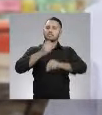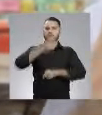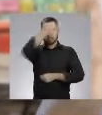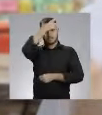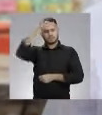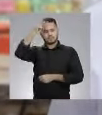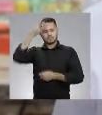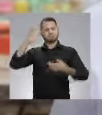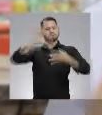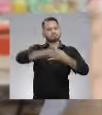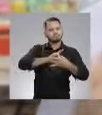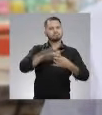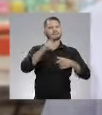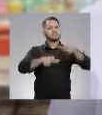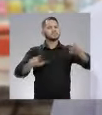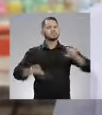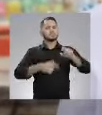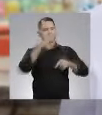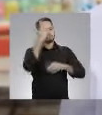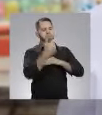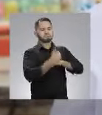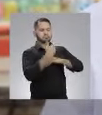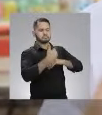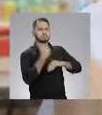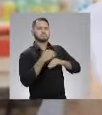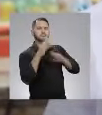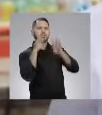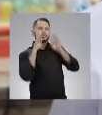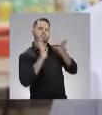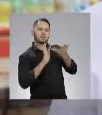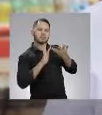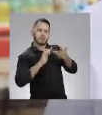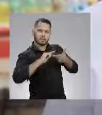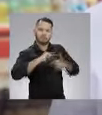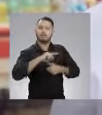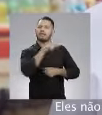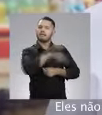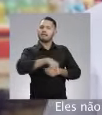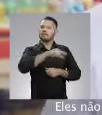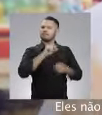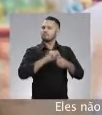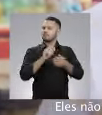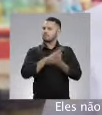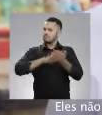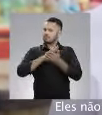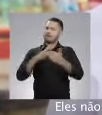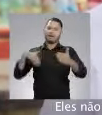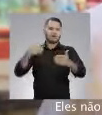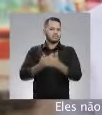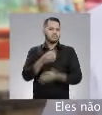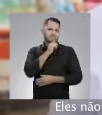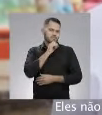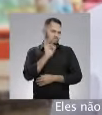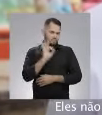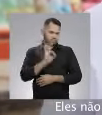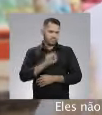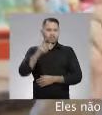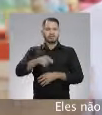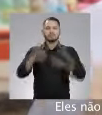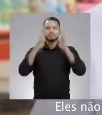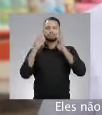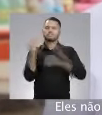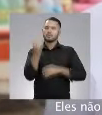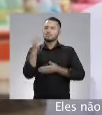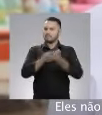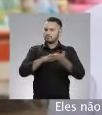Faremos também uma Prefeitura participativa, onde a população será ouvida. Eles não fizeram e não vão fazer. Eles